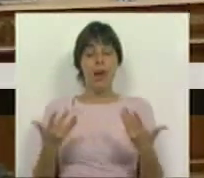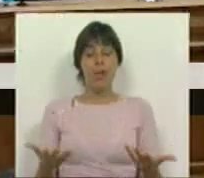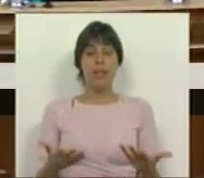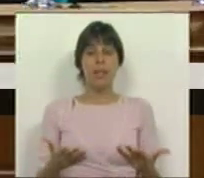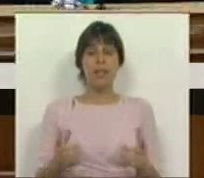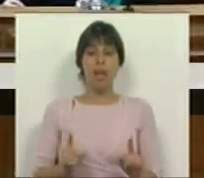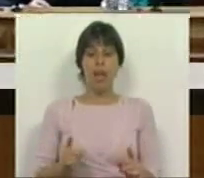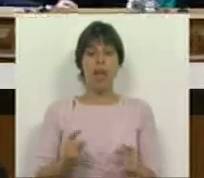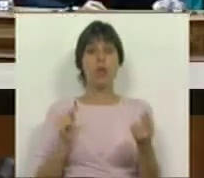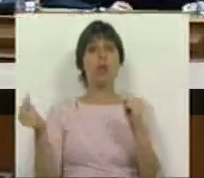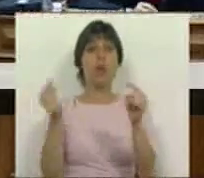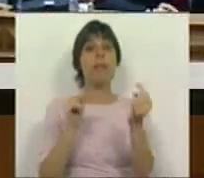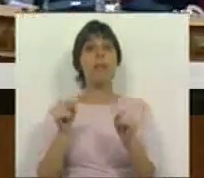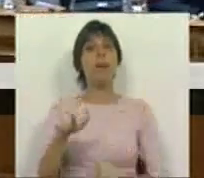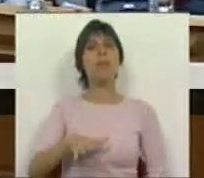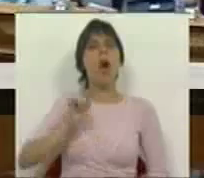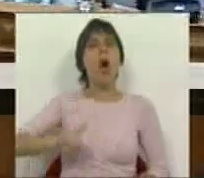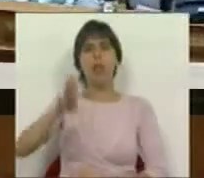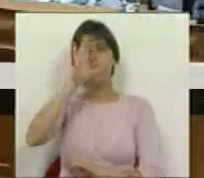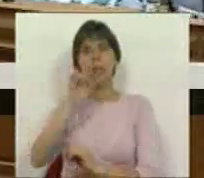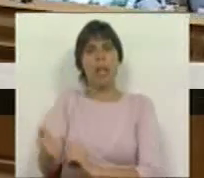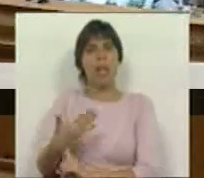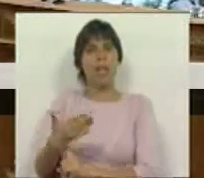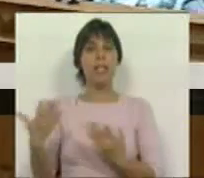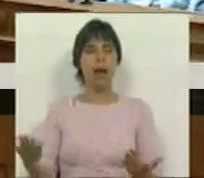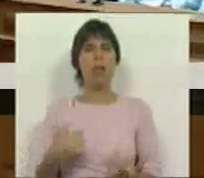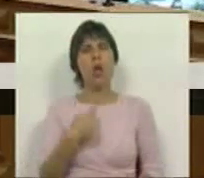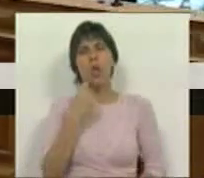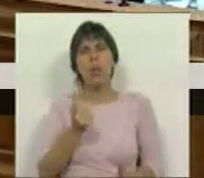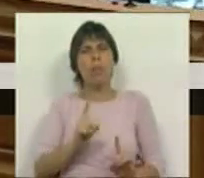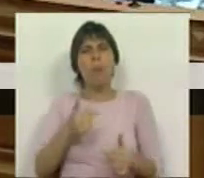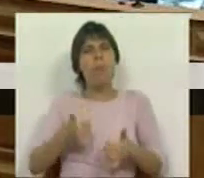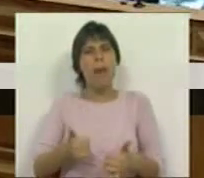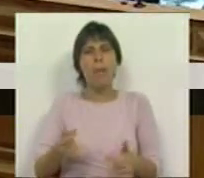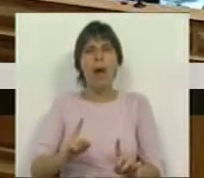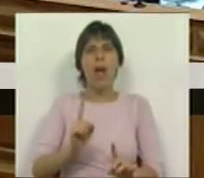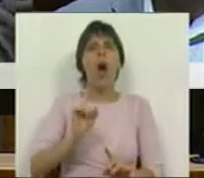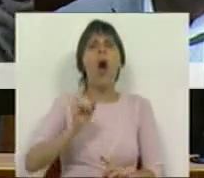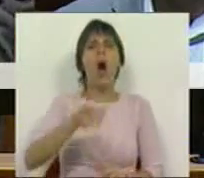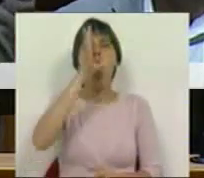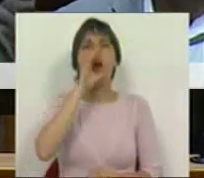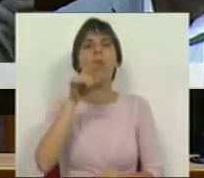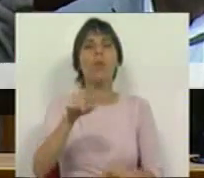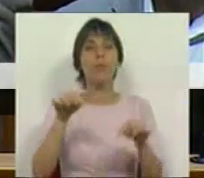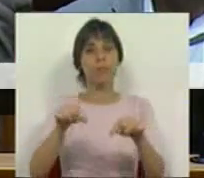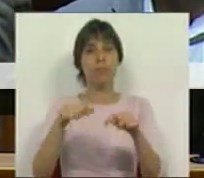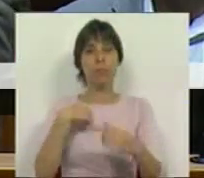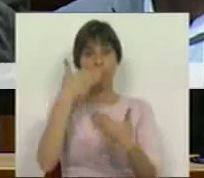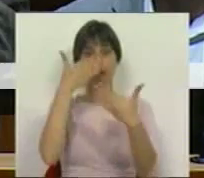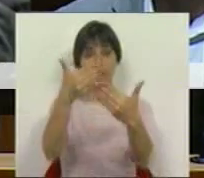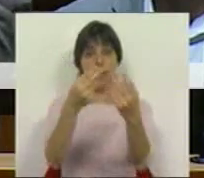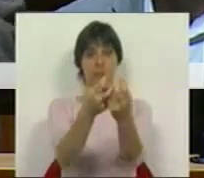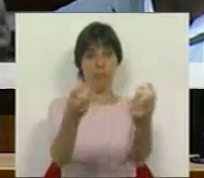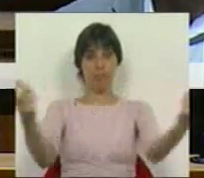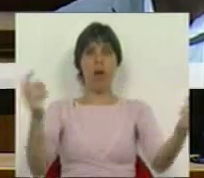debate do Estado da Nação e não percebemos bem que Governo é que está aqui à nossa